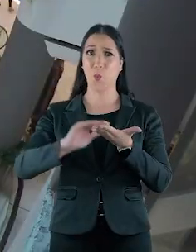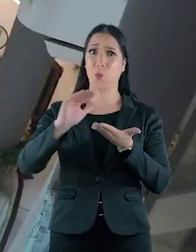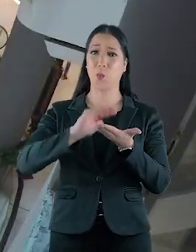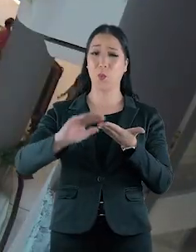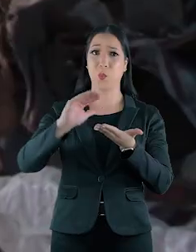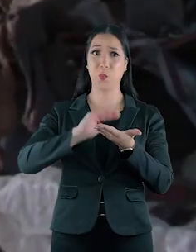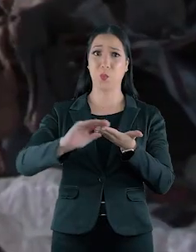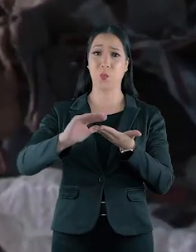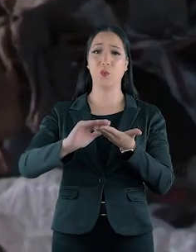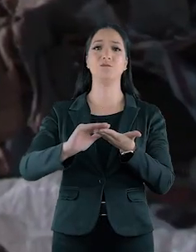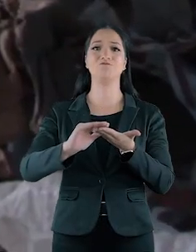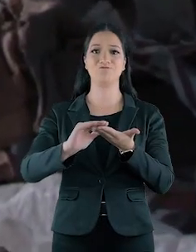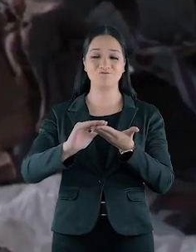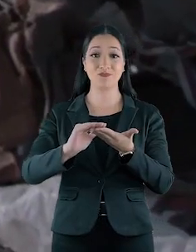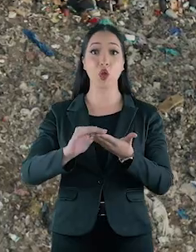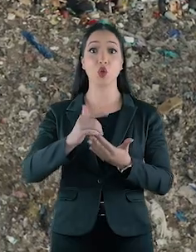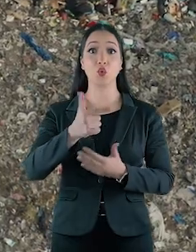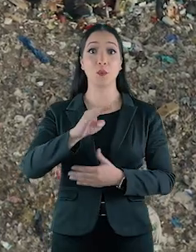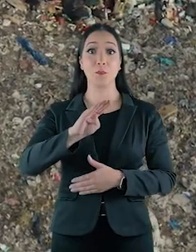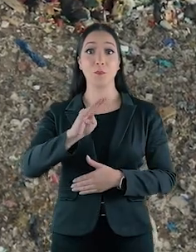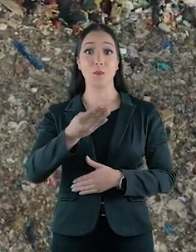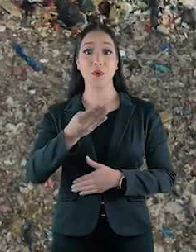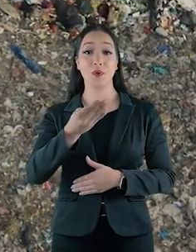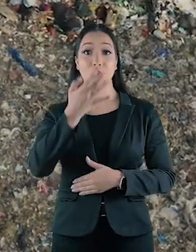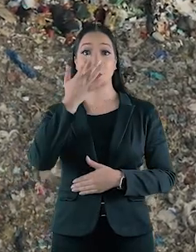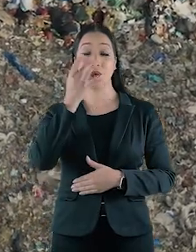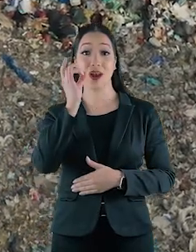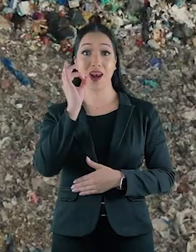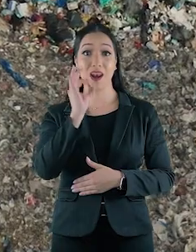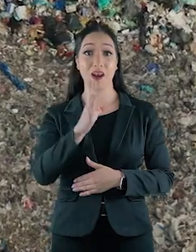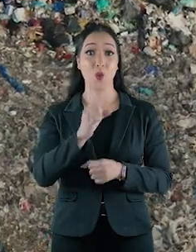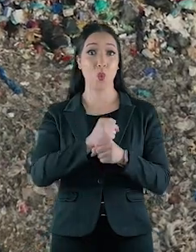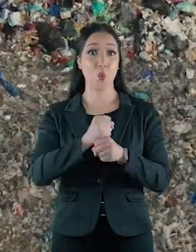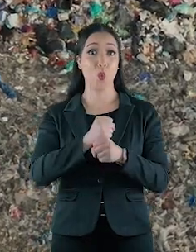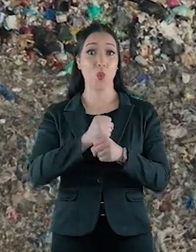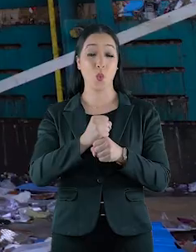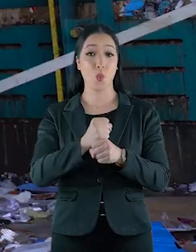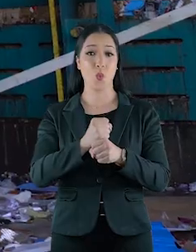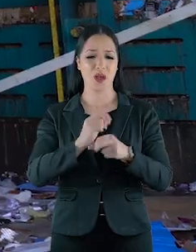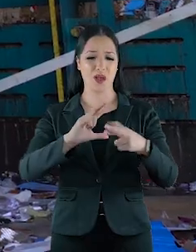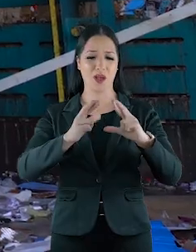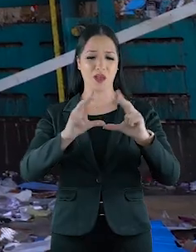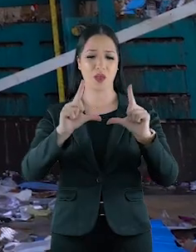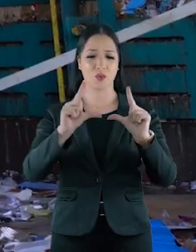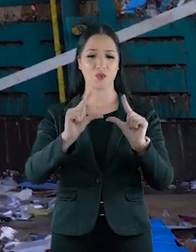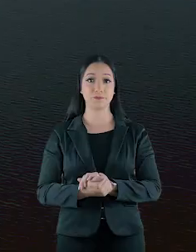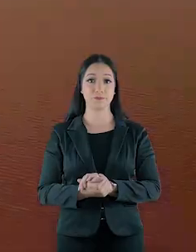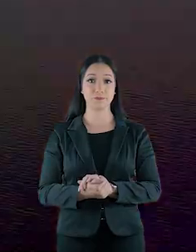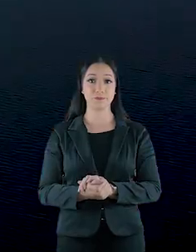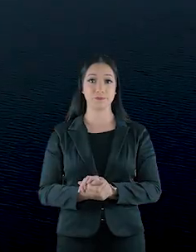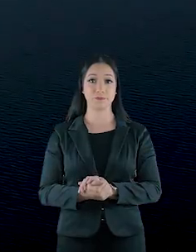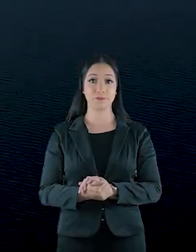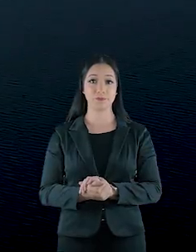acelerado. Produzimos 2 bilhões de toneladas de lixo por ano. Reciclamos pouco.